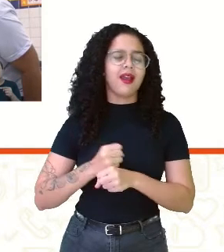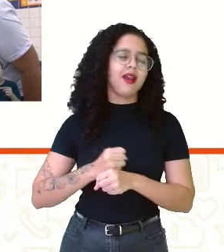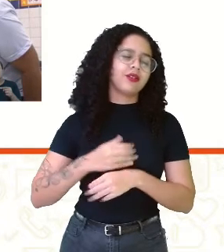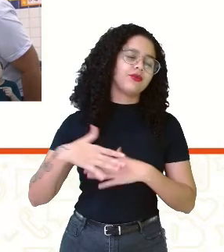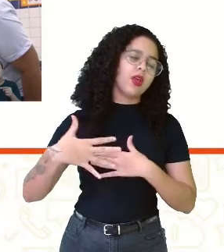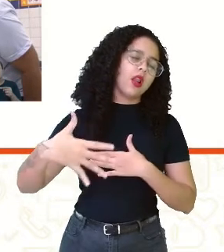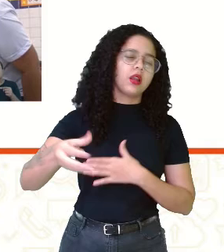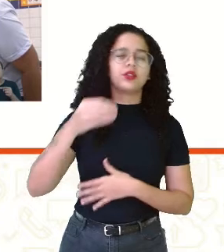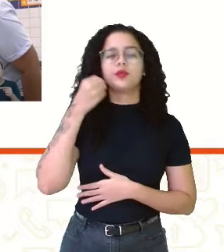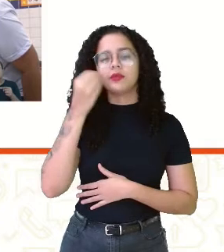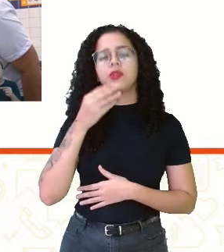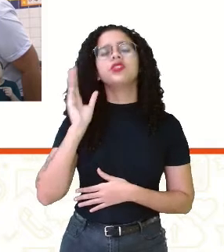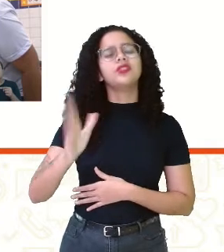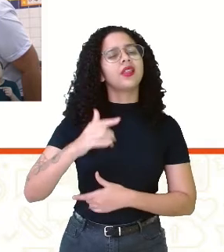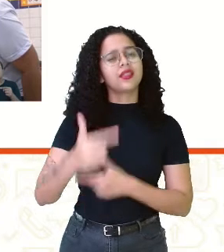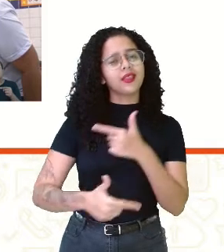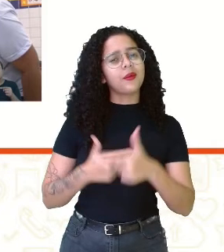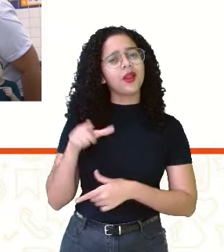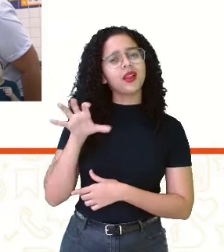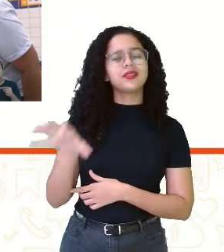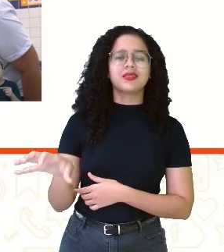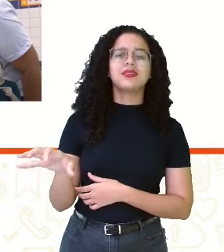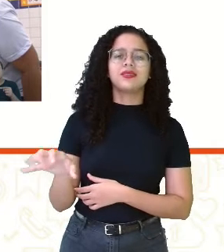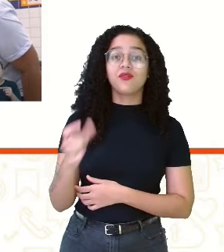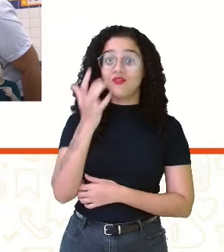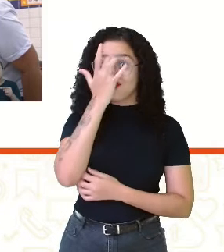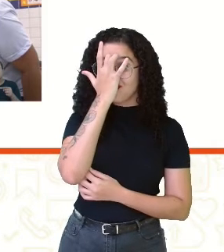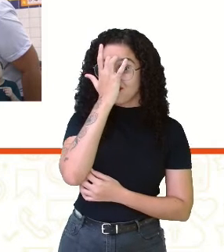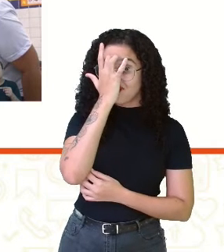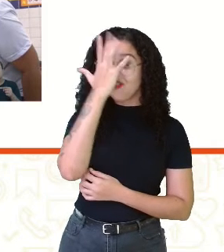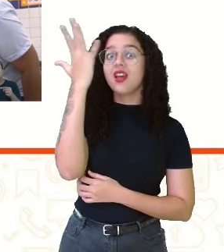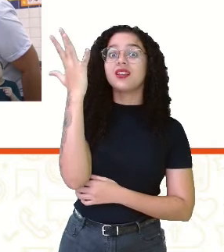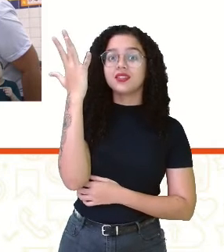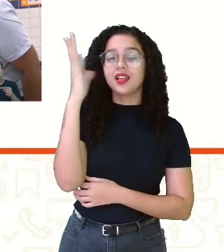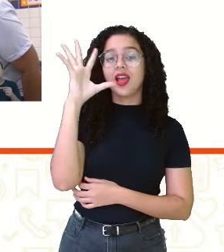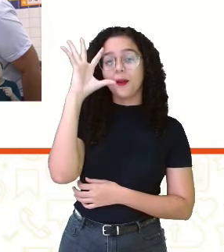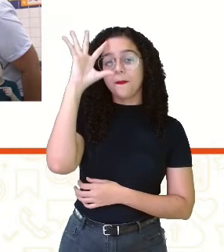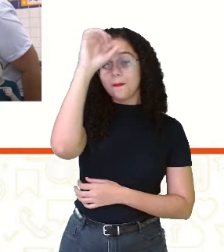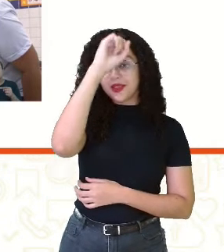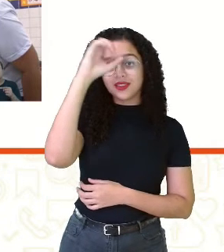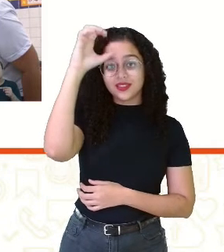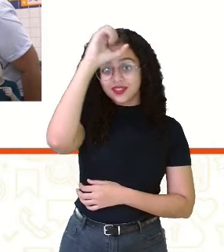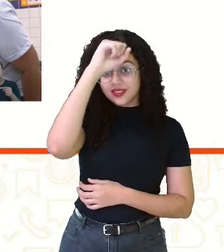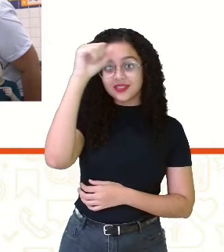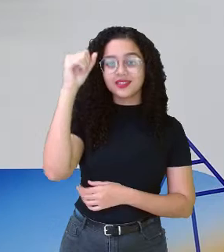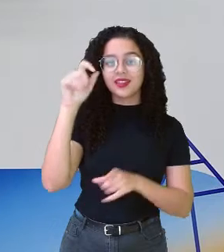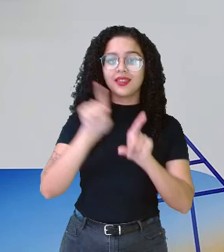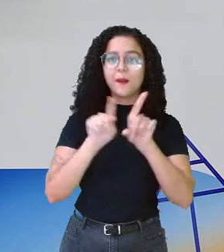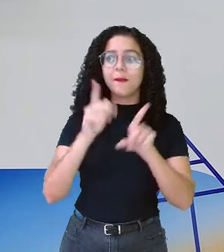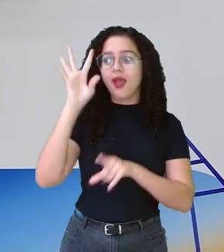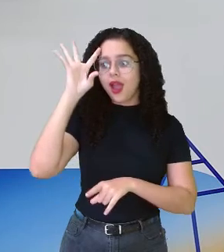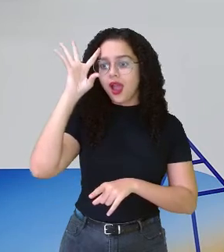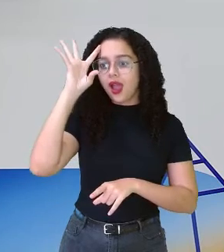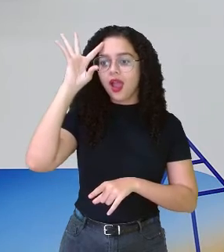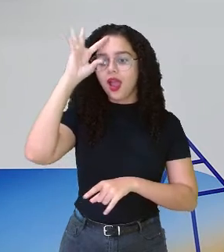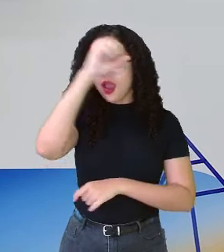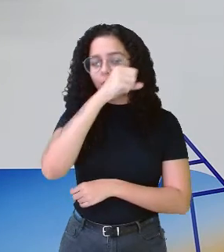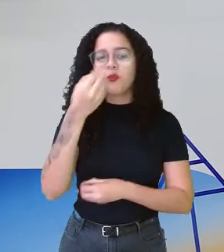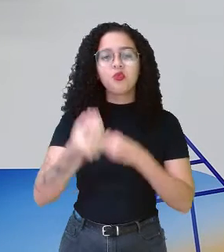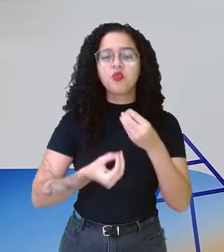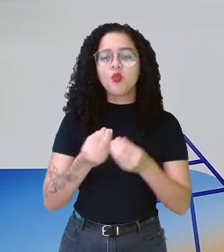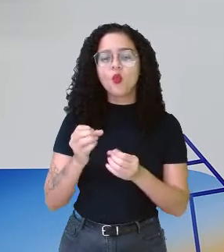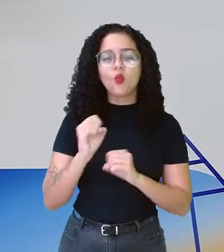já trabalha assim com esses estudantes, facilitando a aprendizagem, a compreensão dele do que está sendo